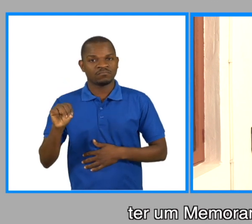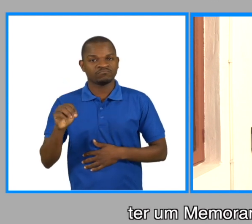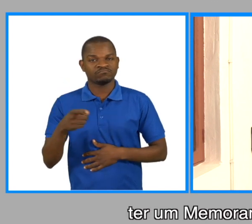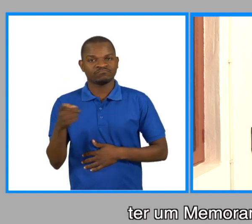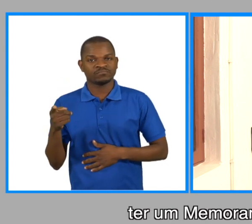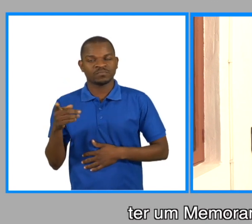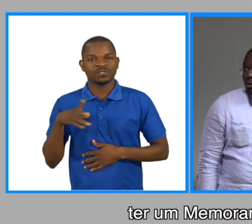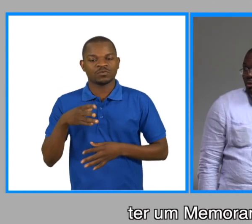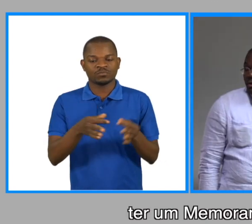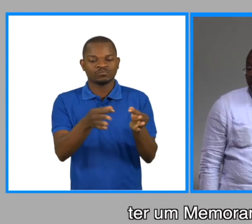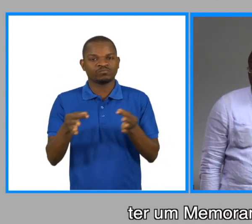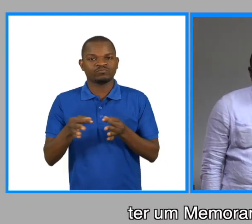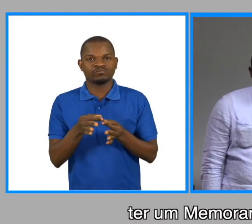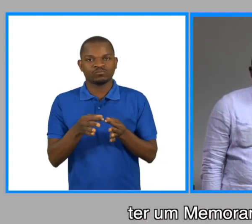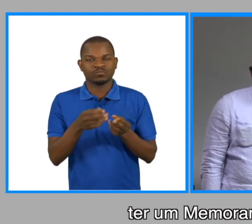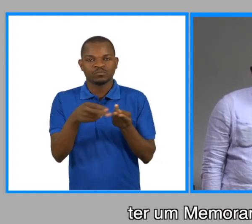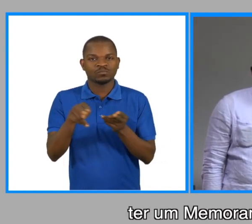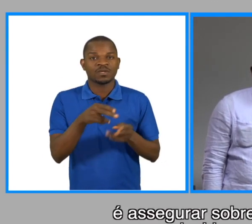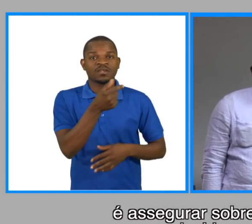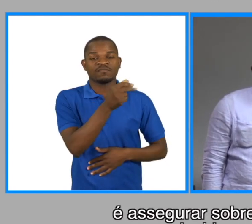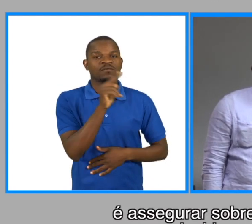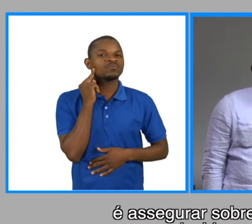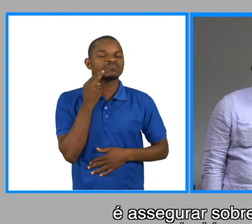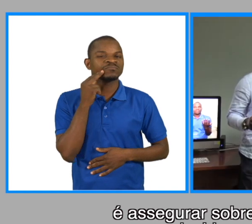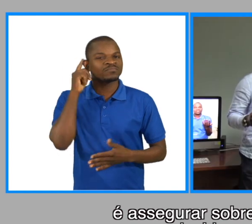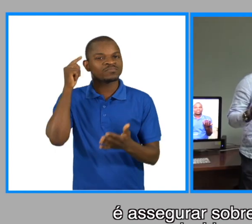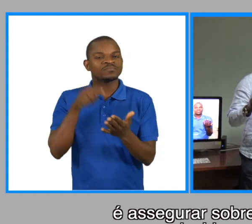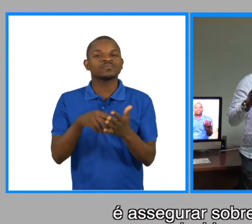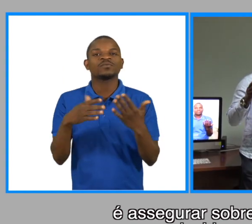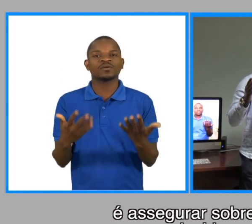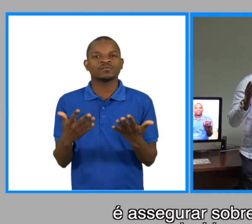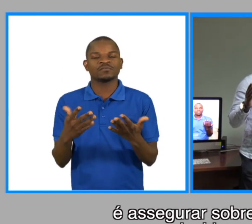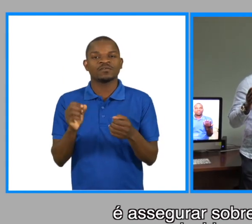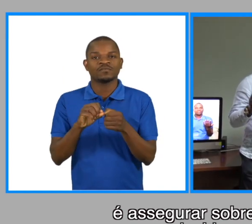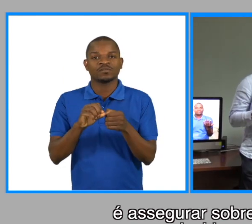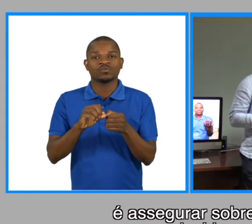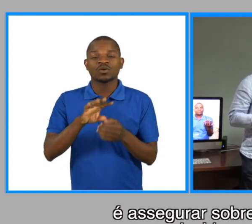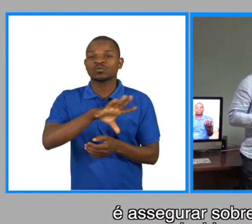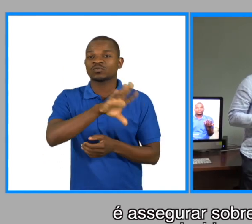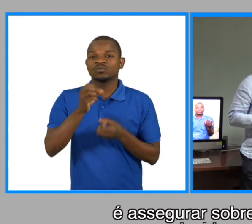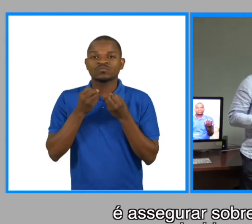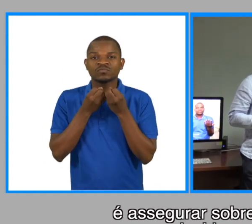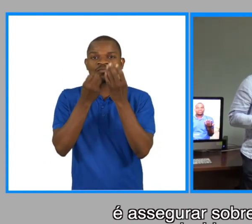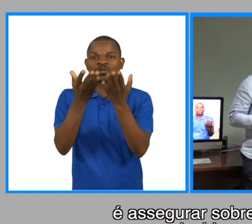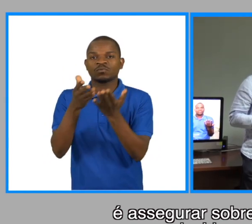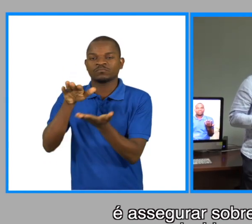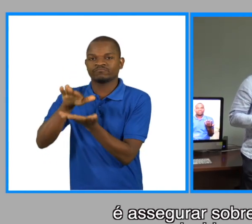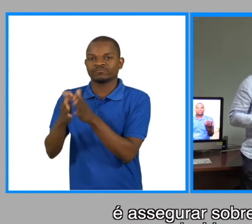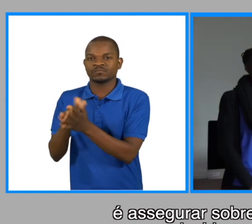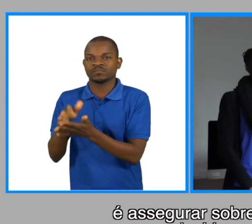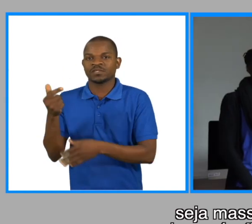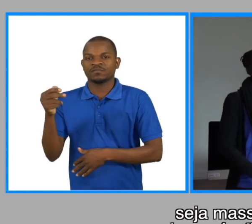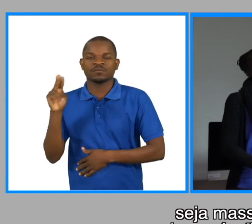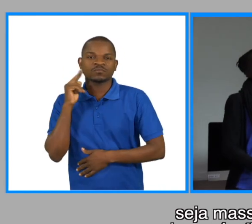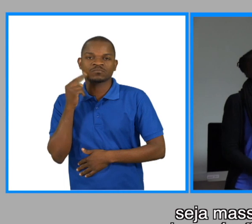um memorando de entendimento com a TV Surdo é assegurar, sobretudo, que a informação produzida por esta